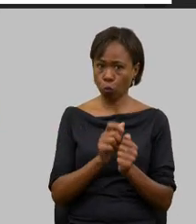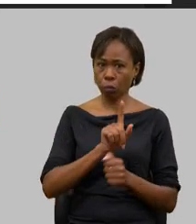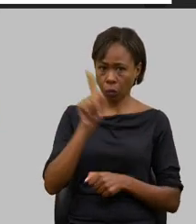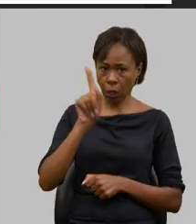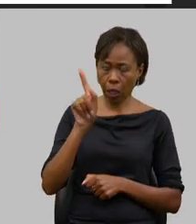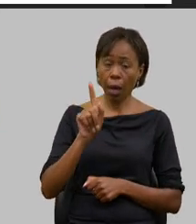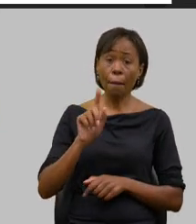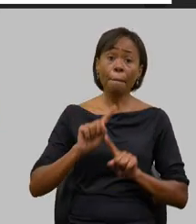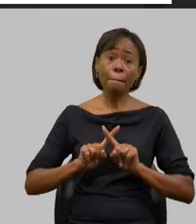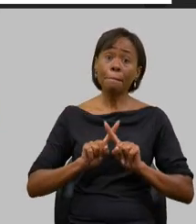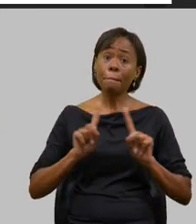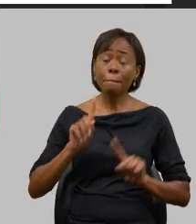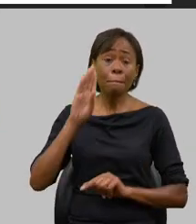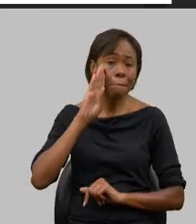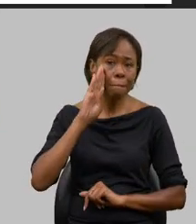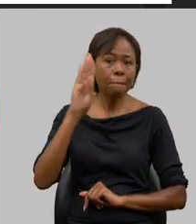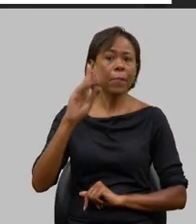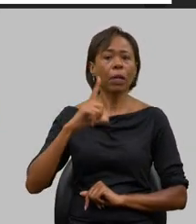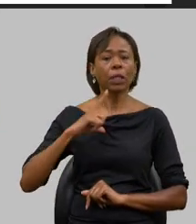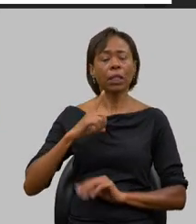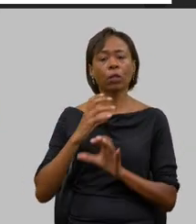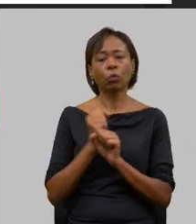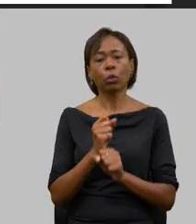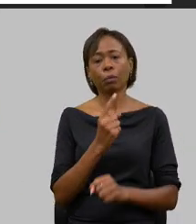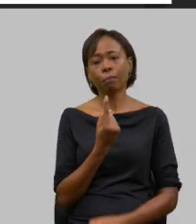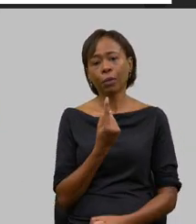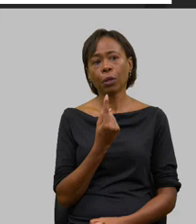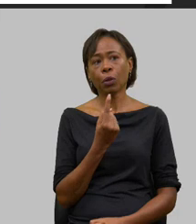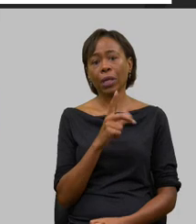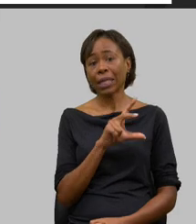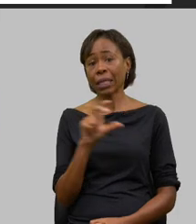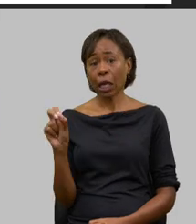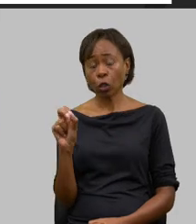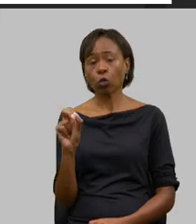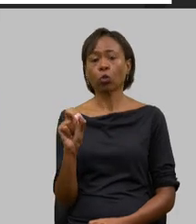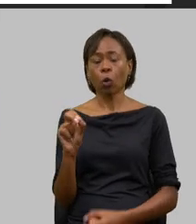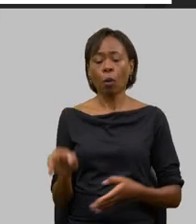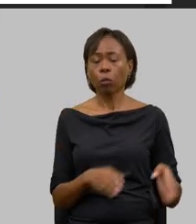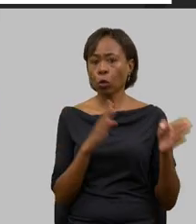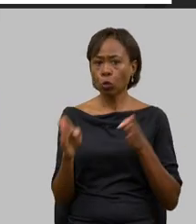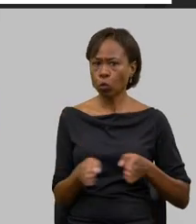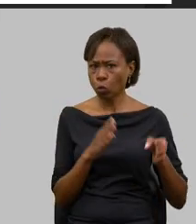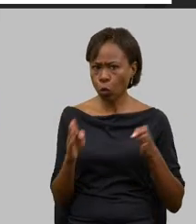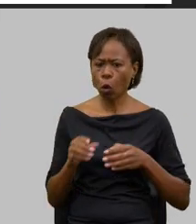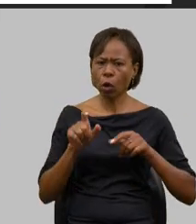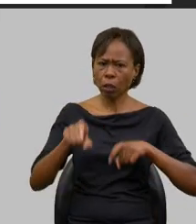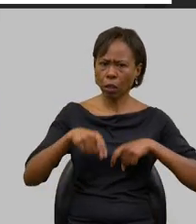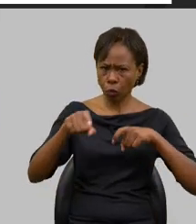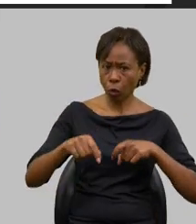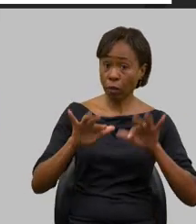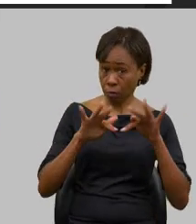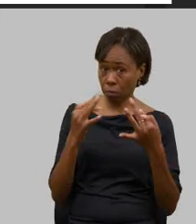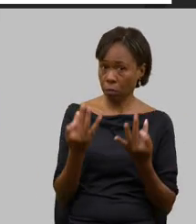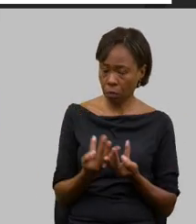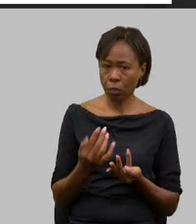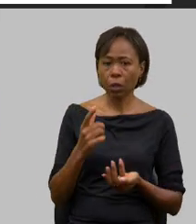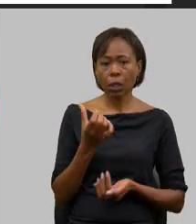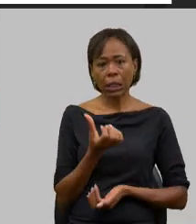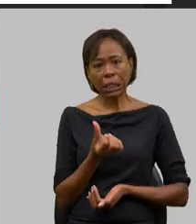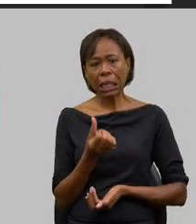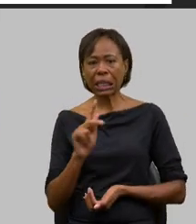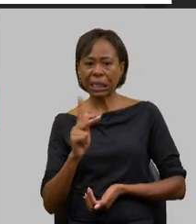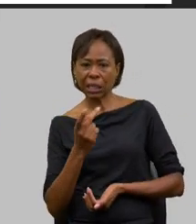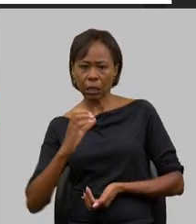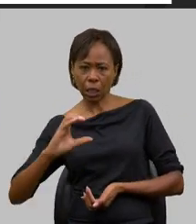mas mais do que isso nós temos lá 1.500 produtores agricultores familiares em lotes de até 6 hectares